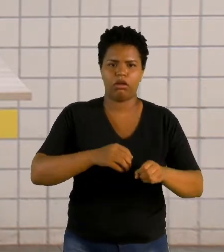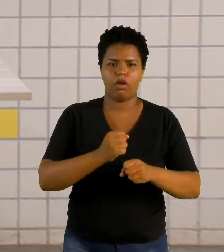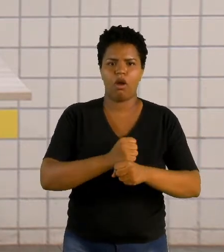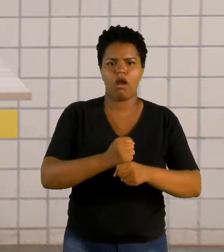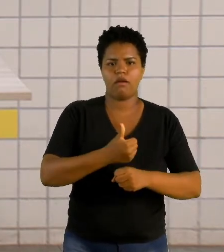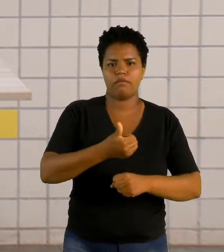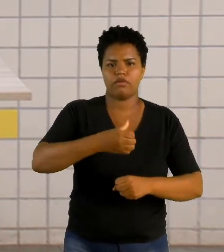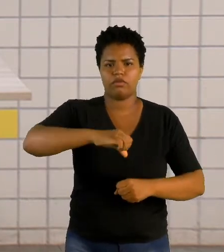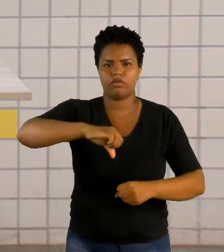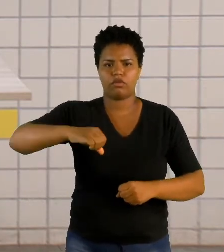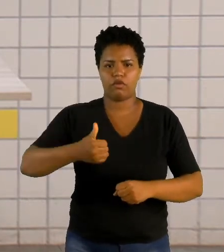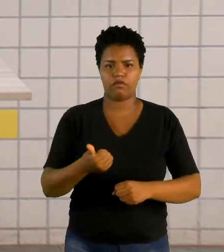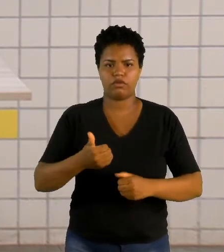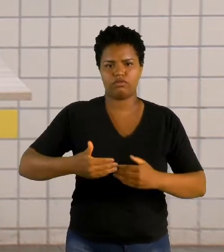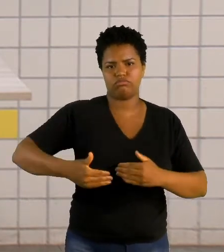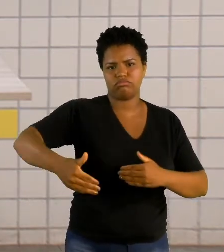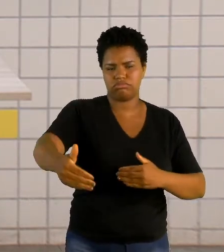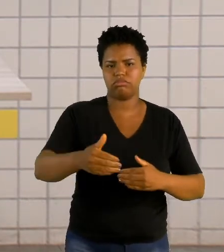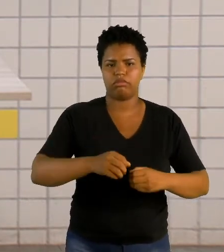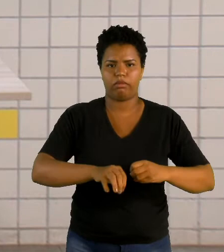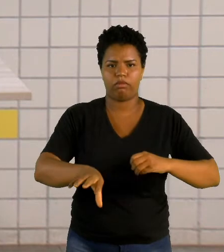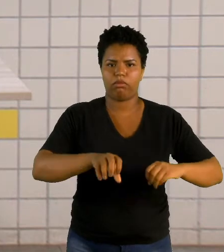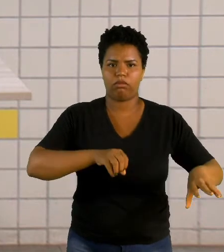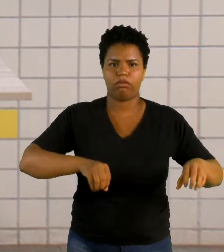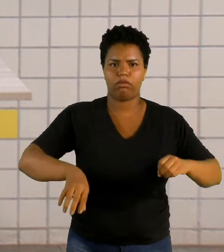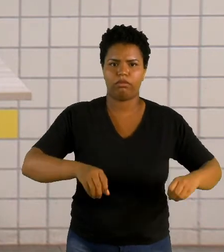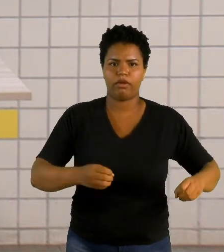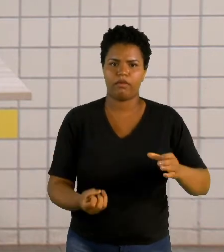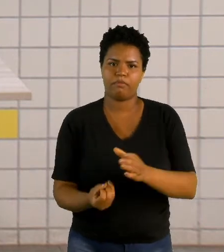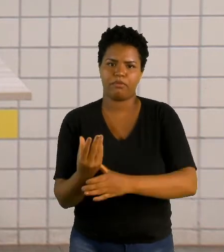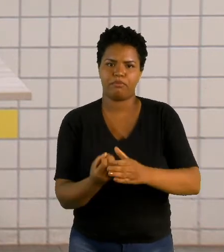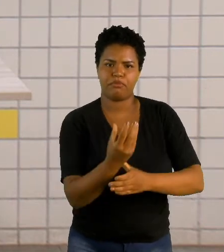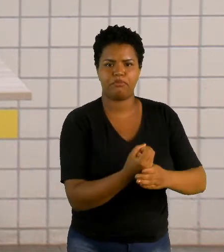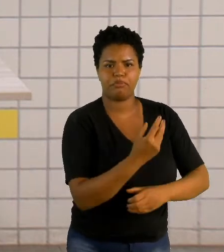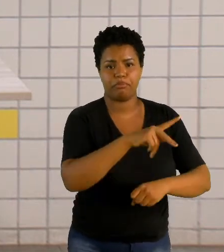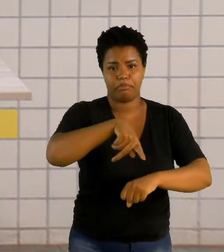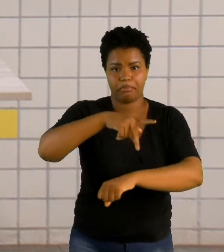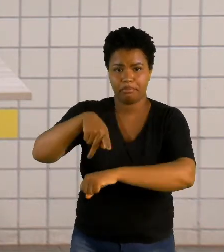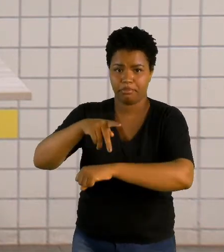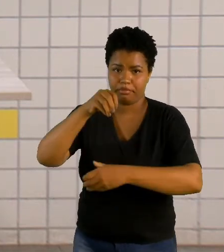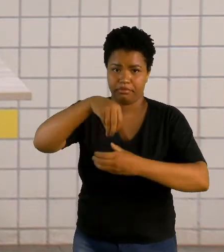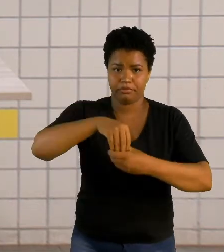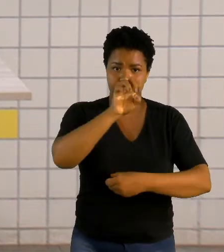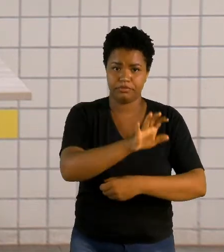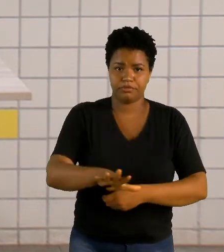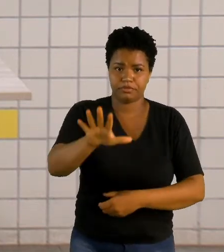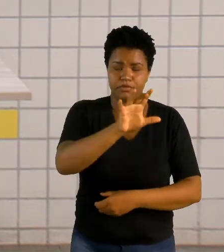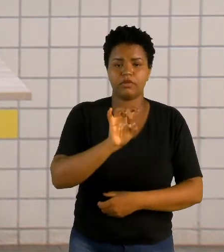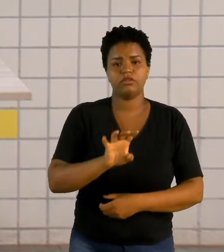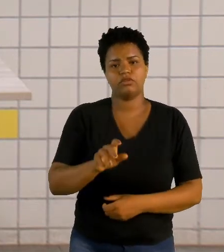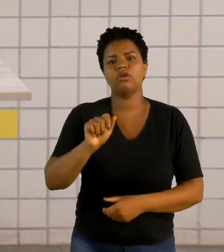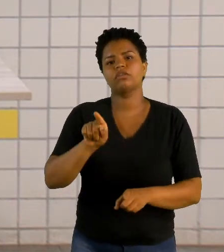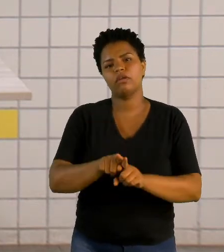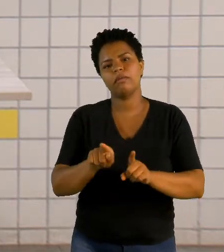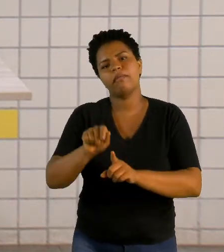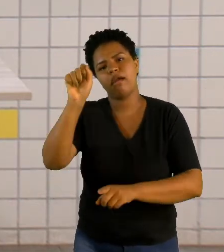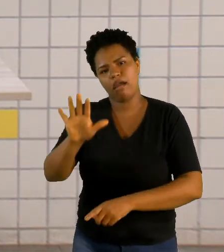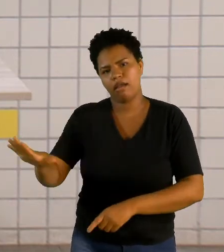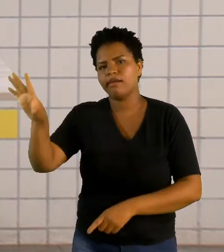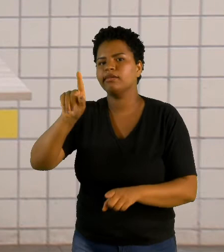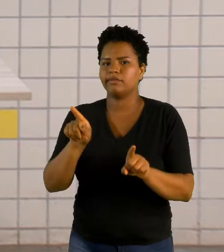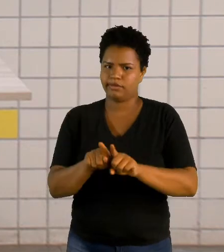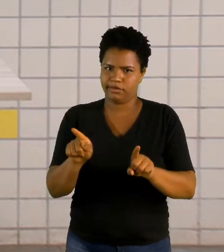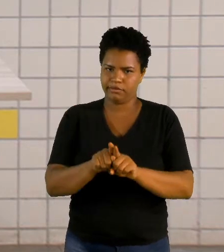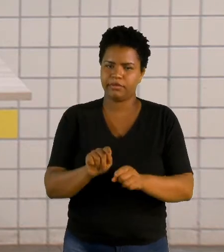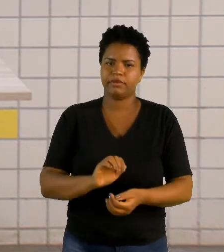Com essa fragmentação, surgiram diversos países na Europa. Não só na Europa, na Ásia também, tá? Mas